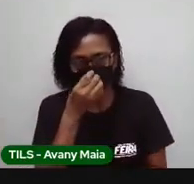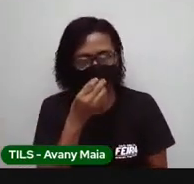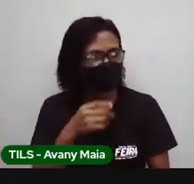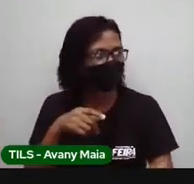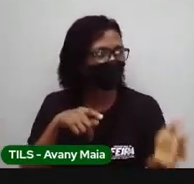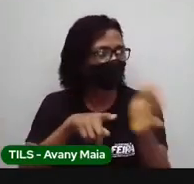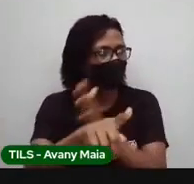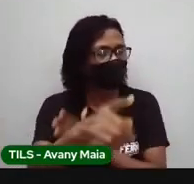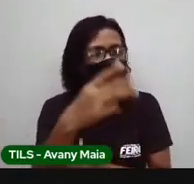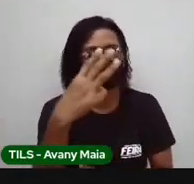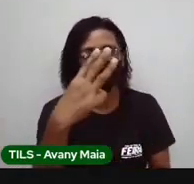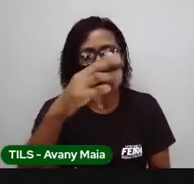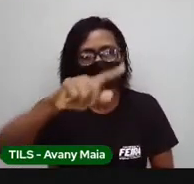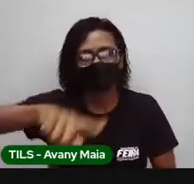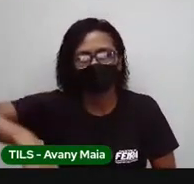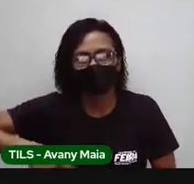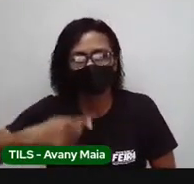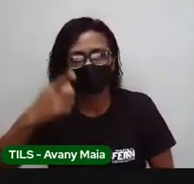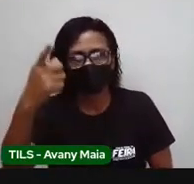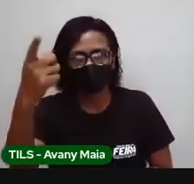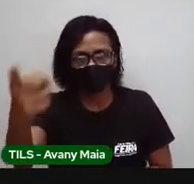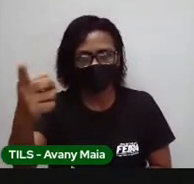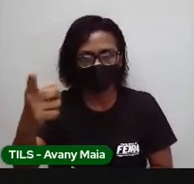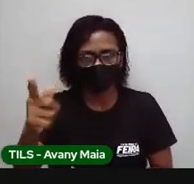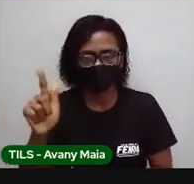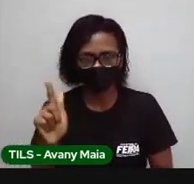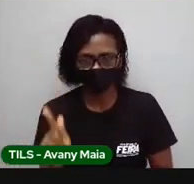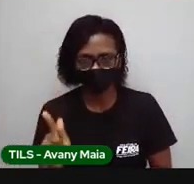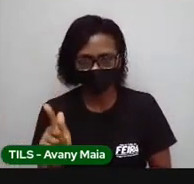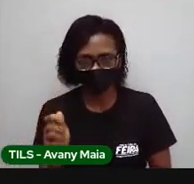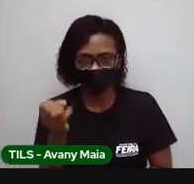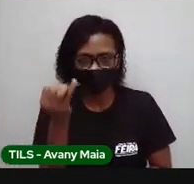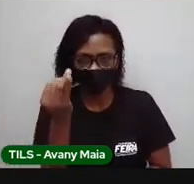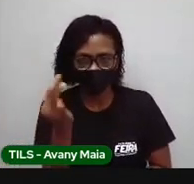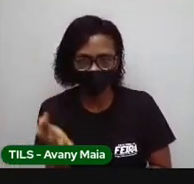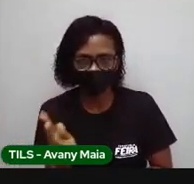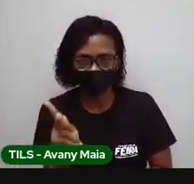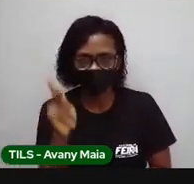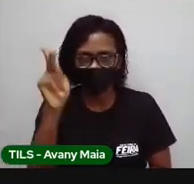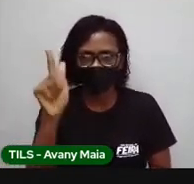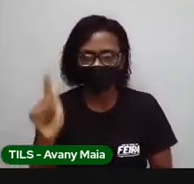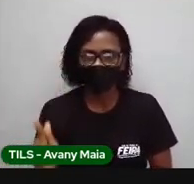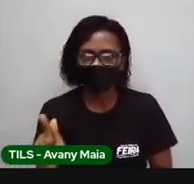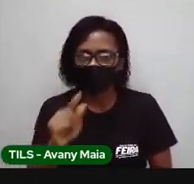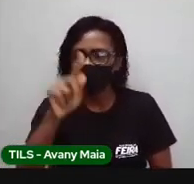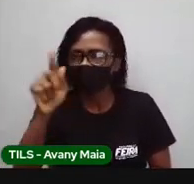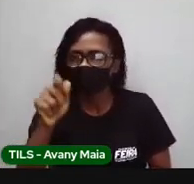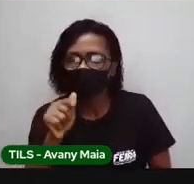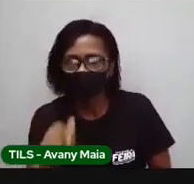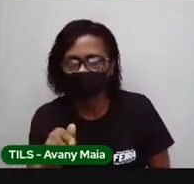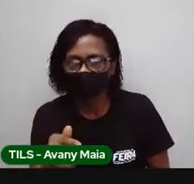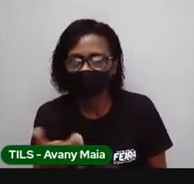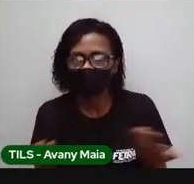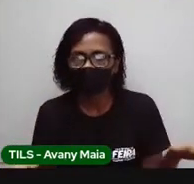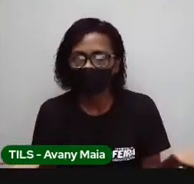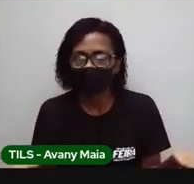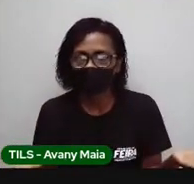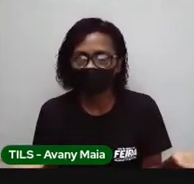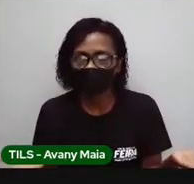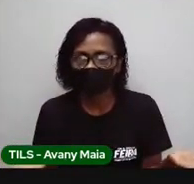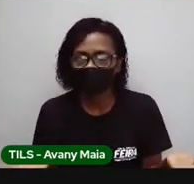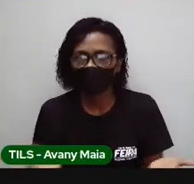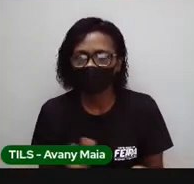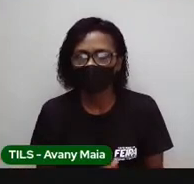mil gramas corresponde a quantos quilogramas? Tá? Três mil gramas